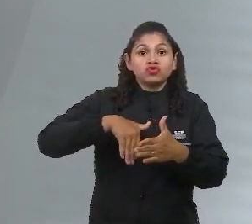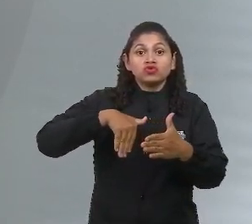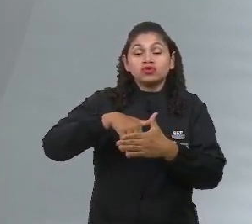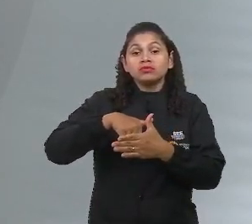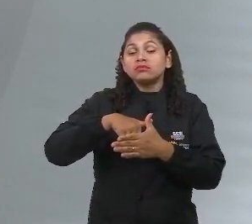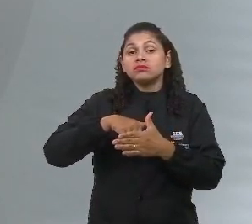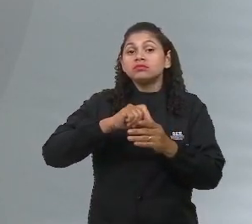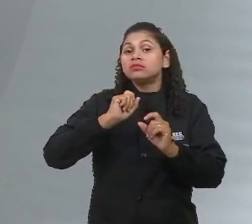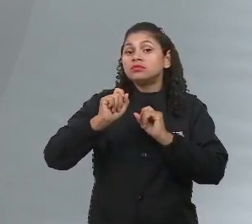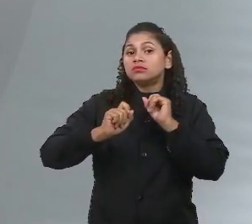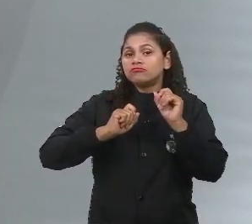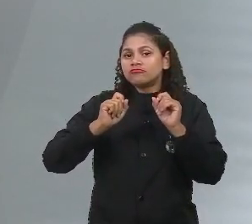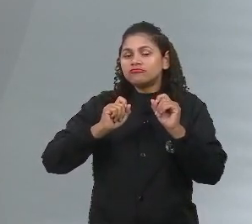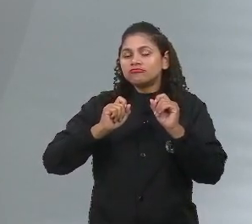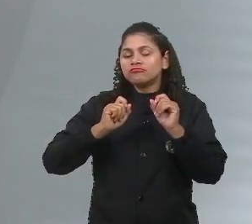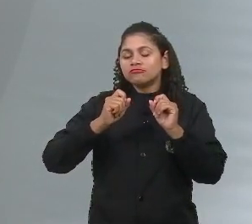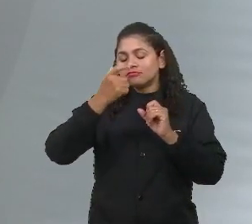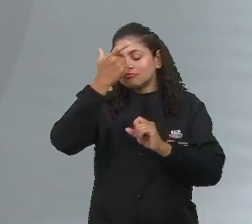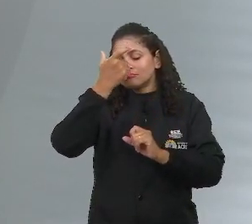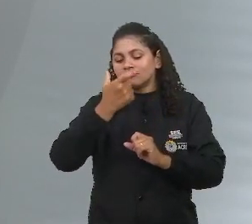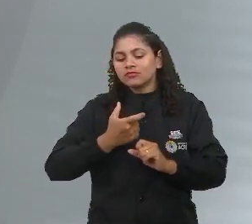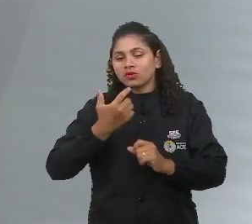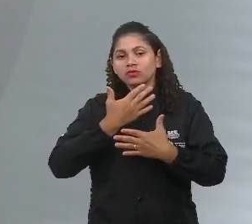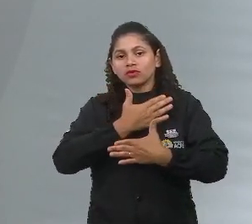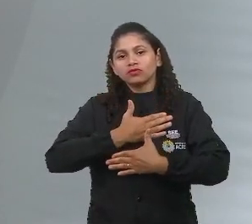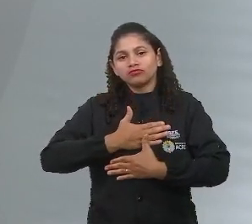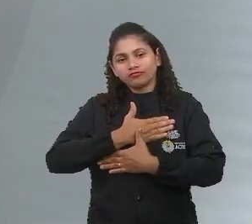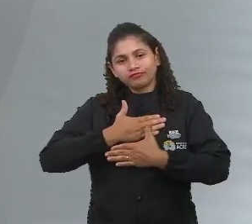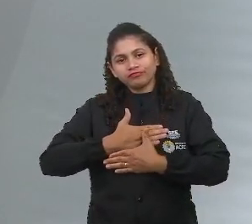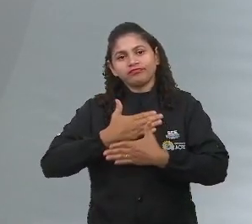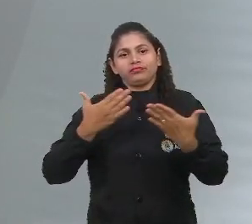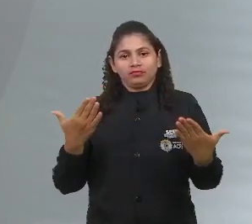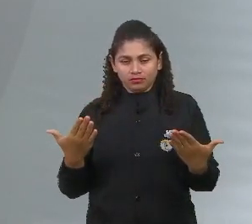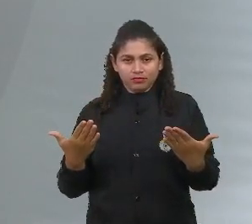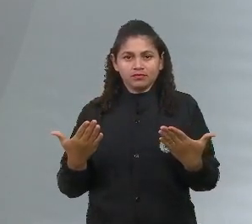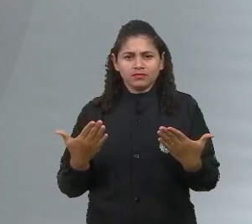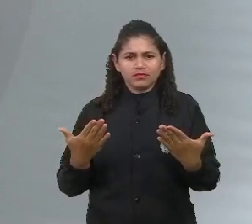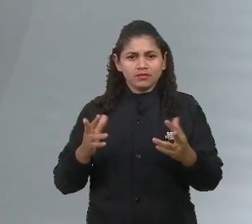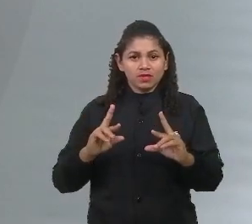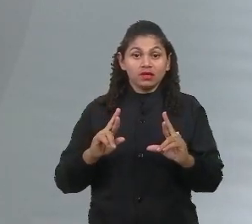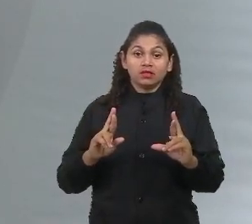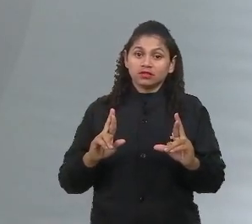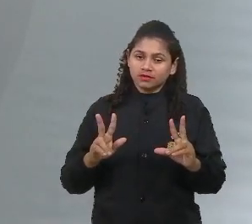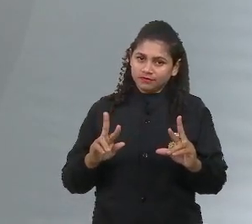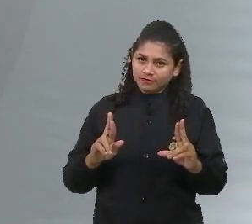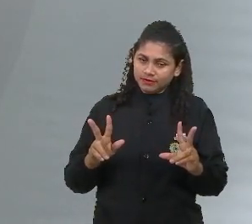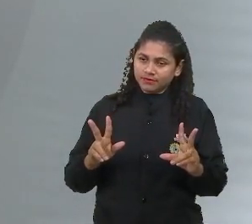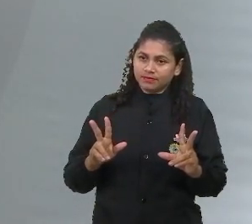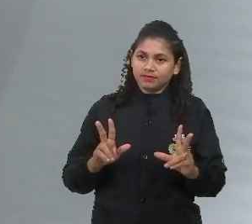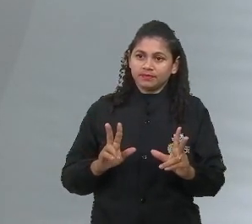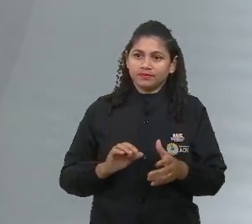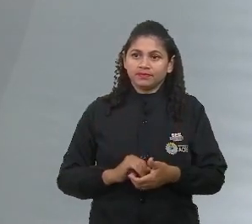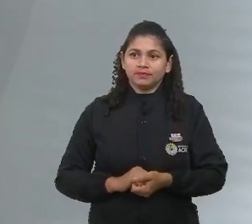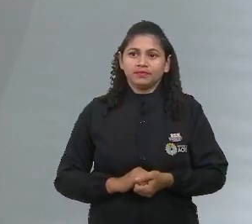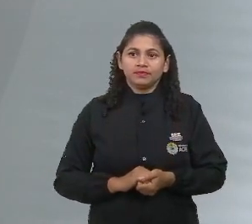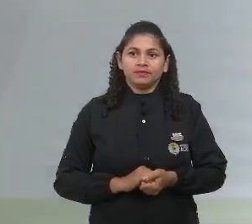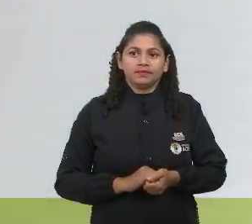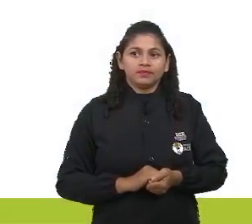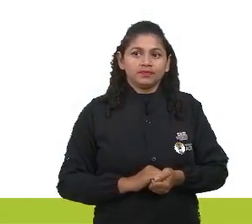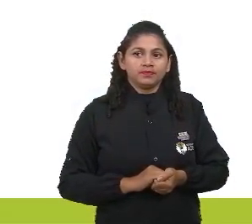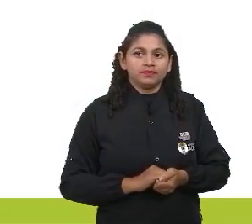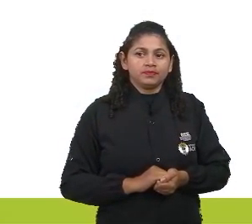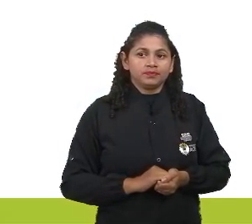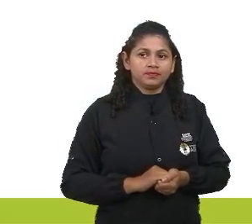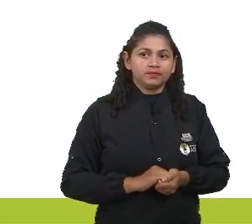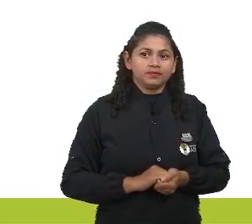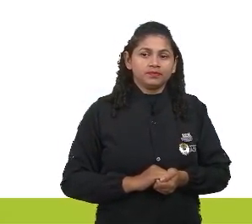que vai contemplar quem eu sou como indivíduo? Tranquilo? Veja, você consegue distinguir? Então pronto, é isso. Avançou isso, compreendeu isso, a atividade